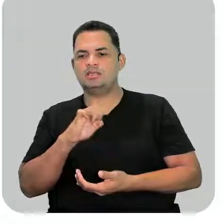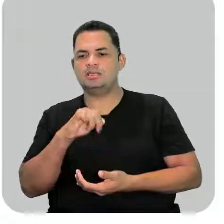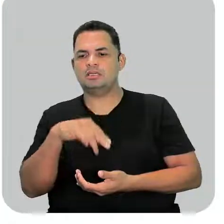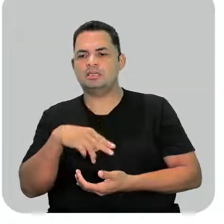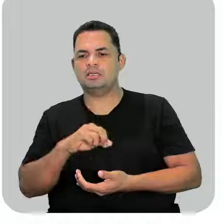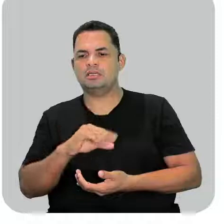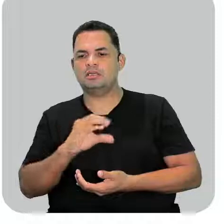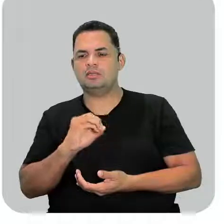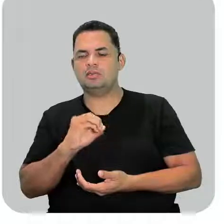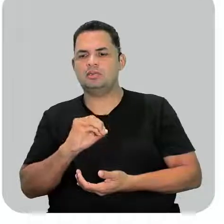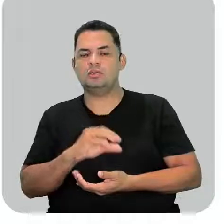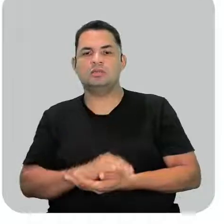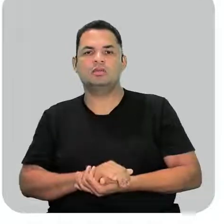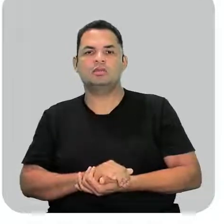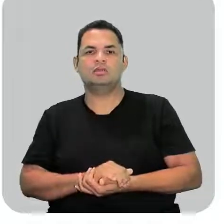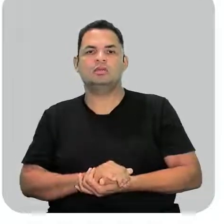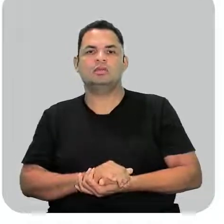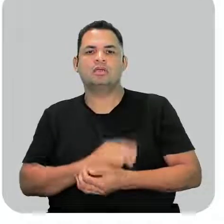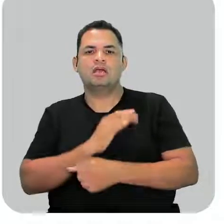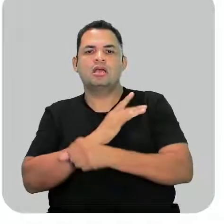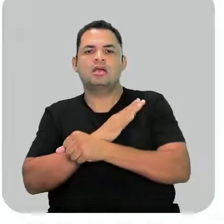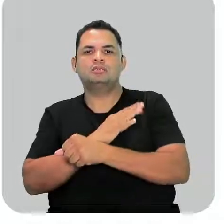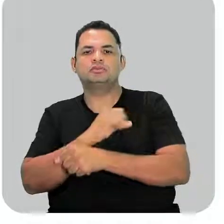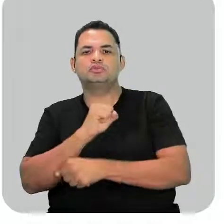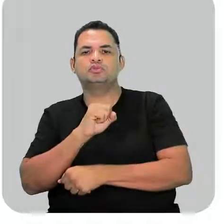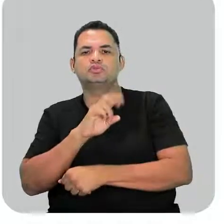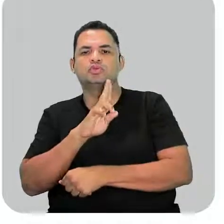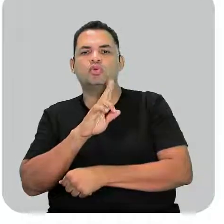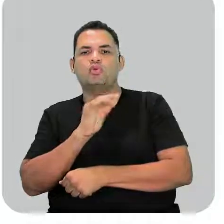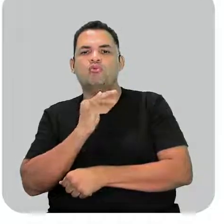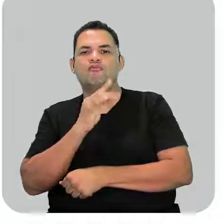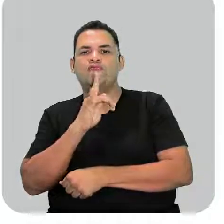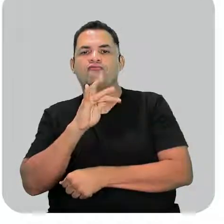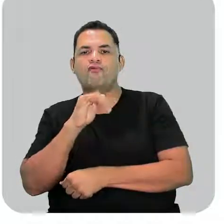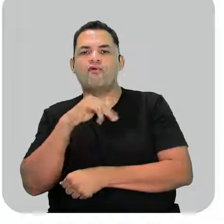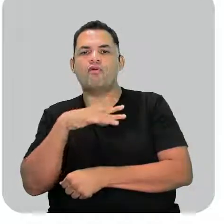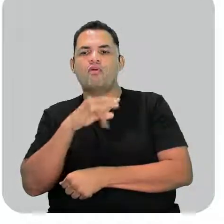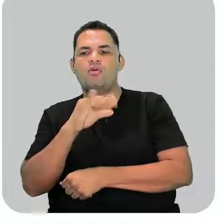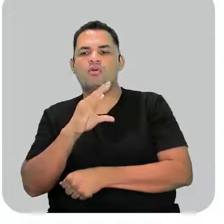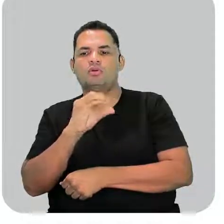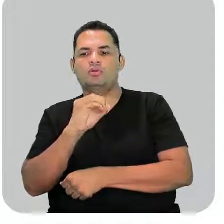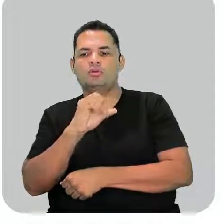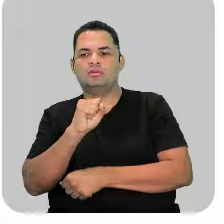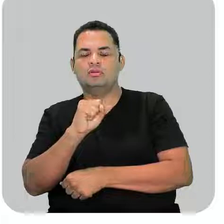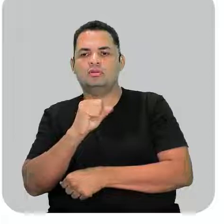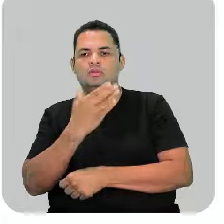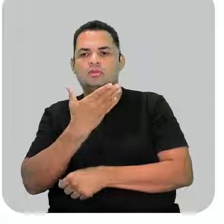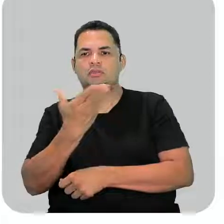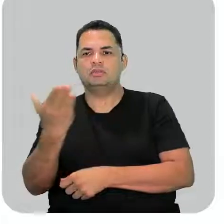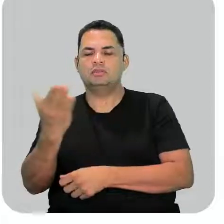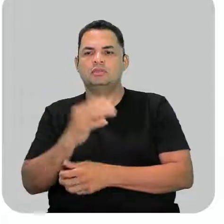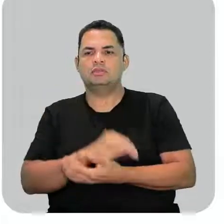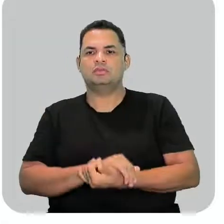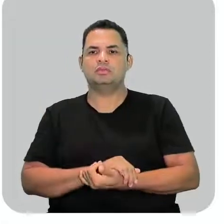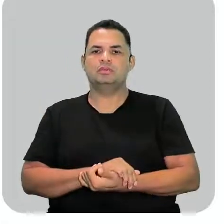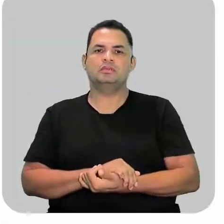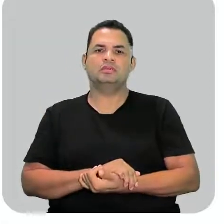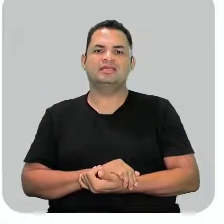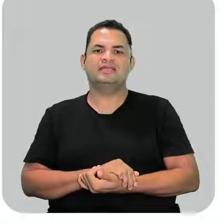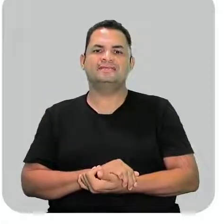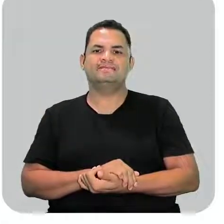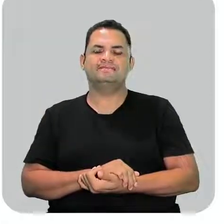Ácidos sulfônicos. Aqui é quando no nosso grupo orgânico nós tivermos esse grupo funcional aqui.